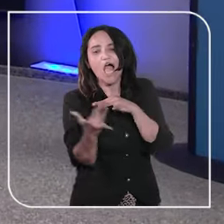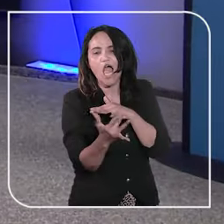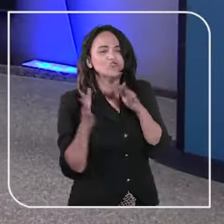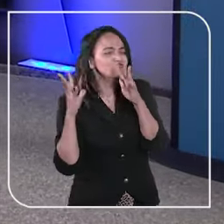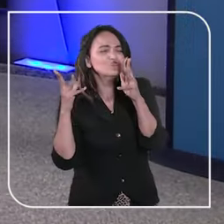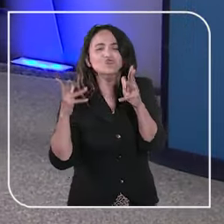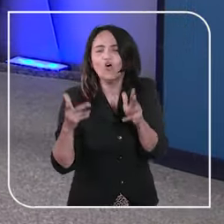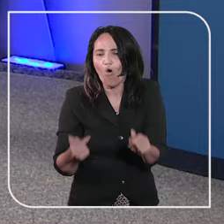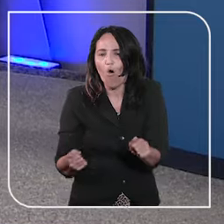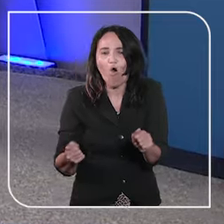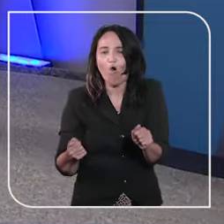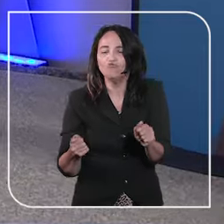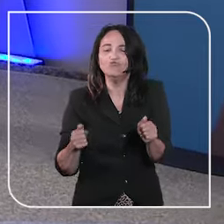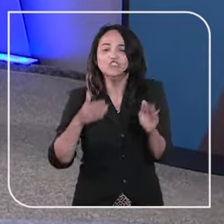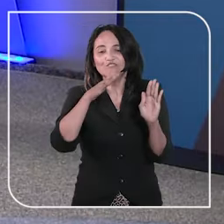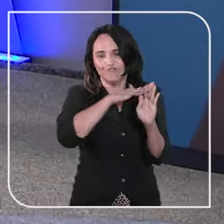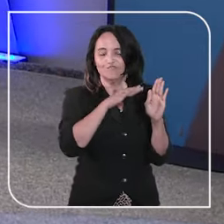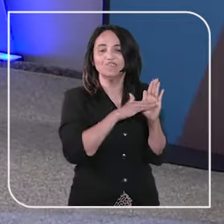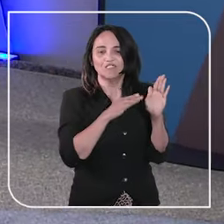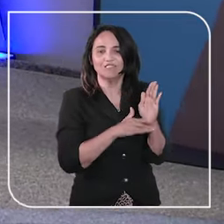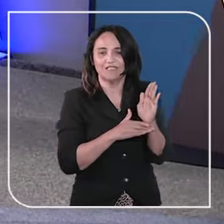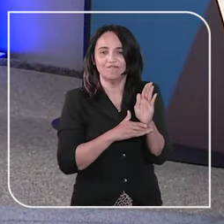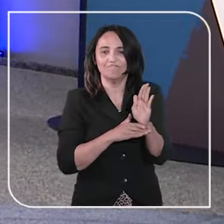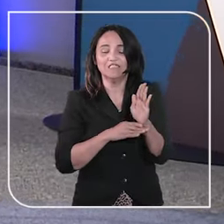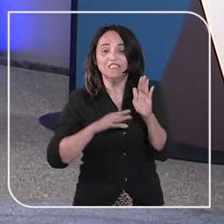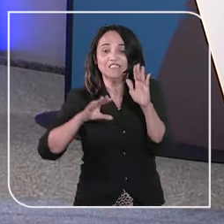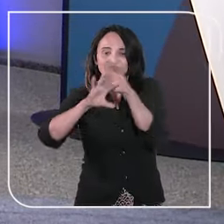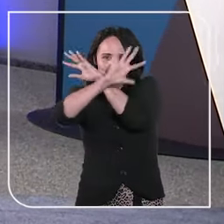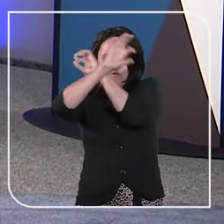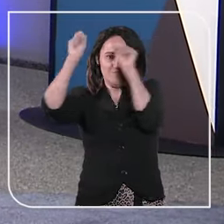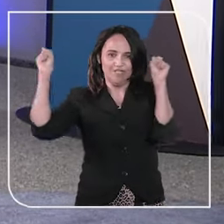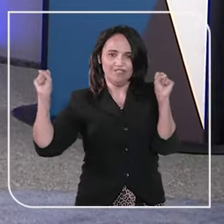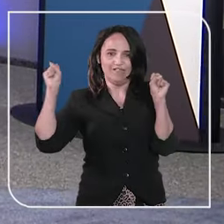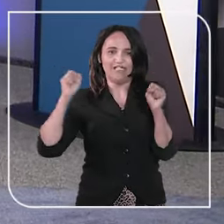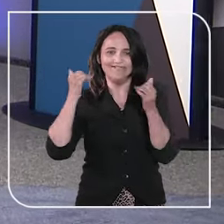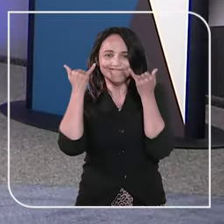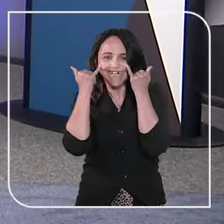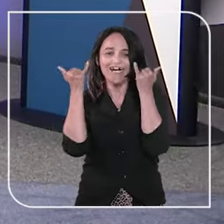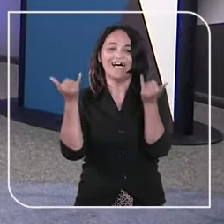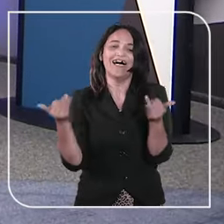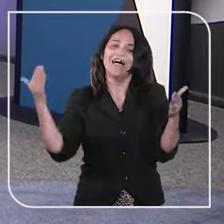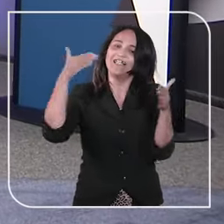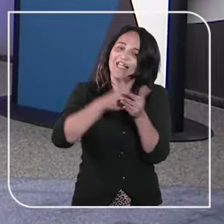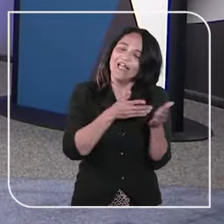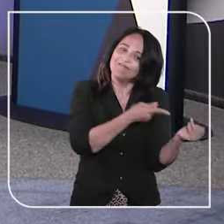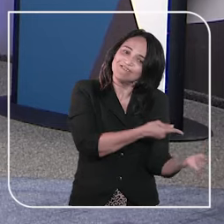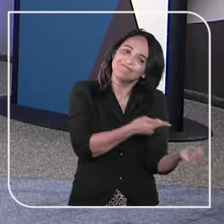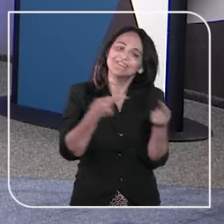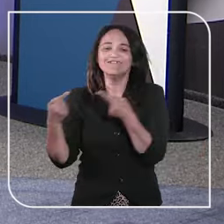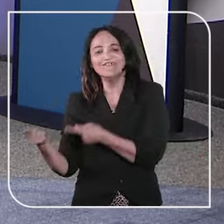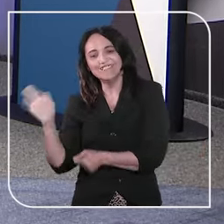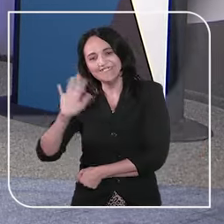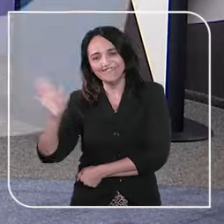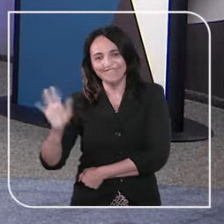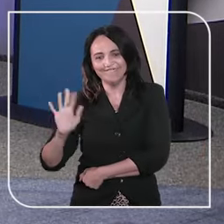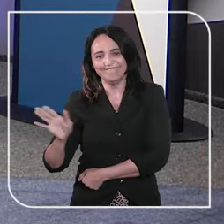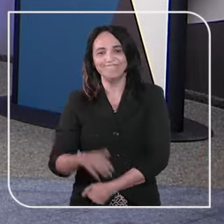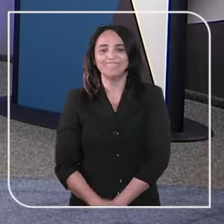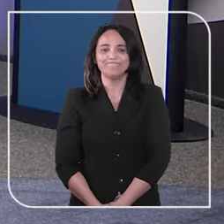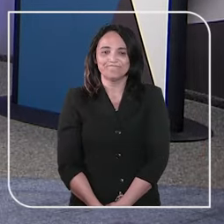todas as edições do STJ Notícias e muito mais. Até semana que vem. Tchau, tchau!